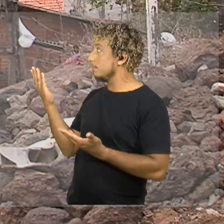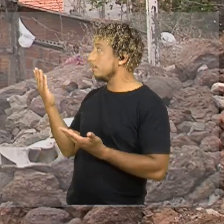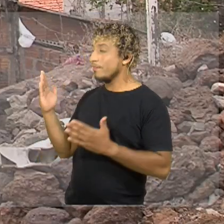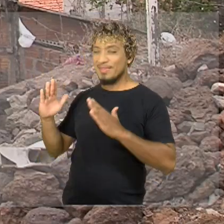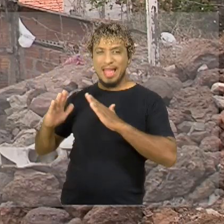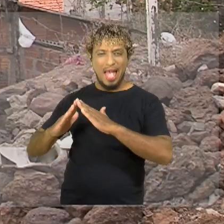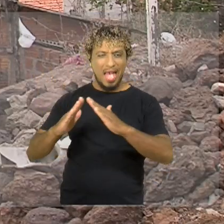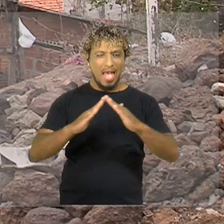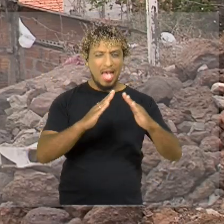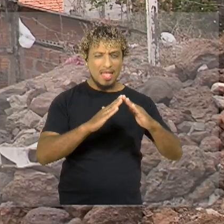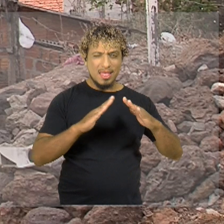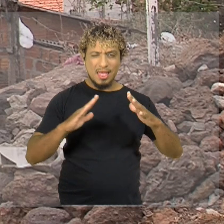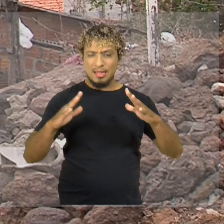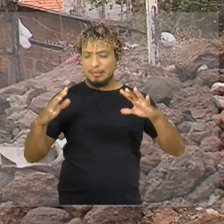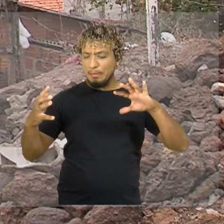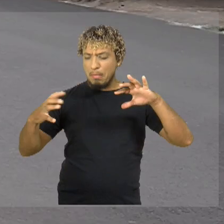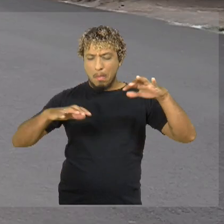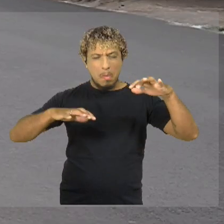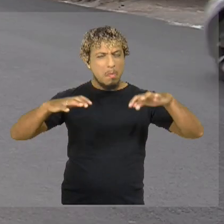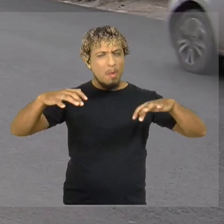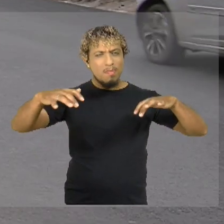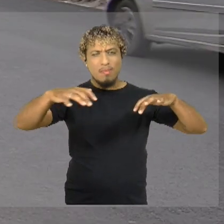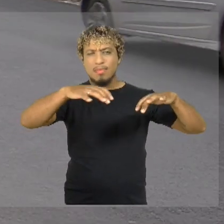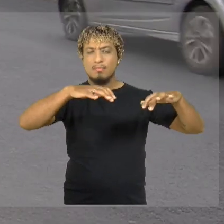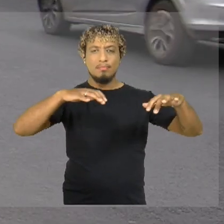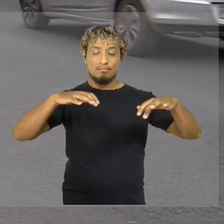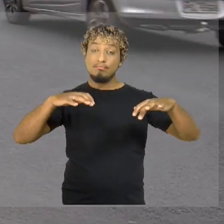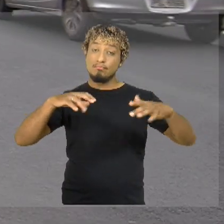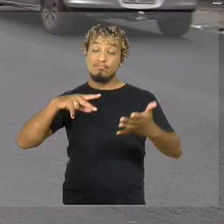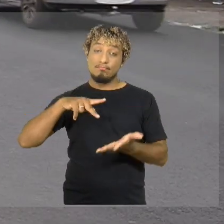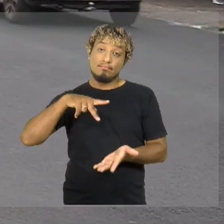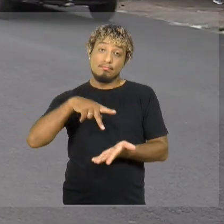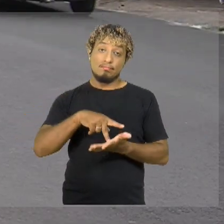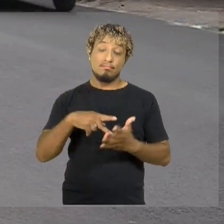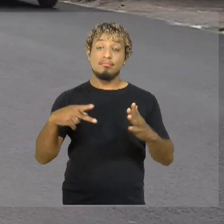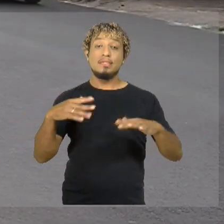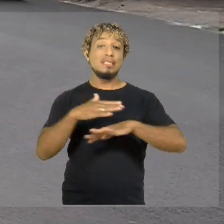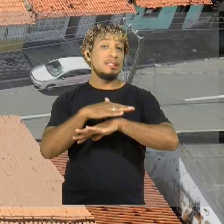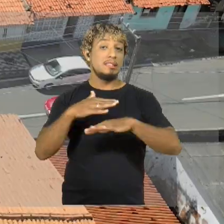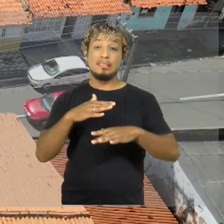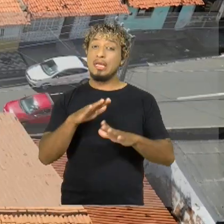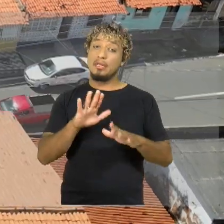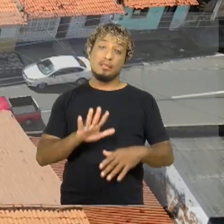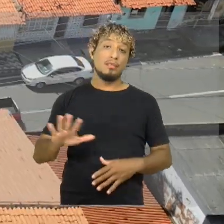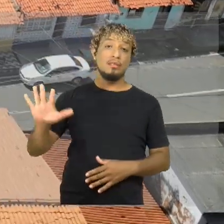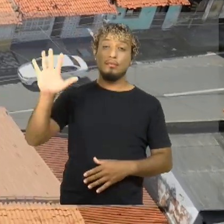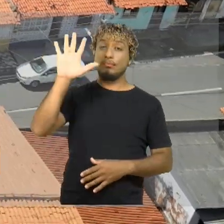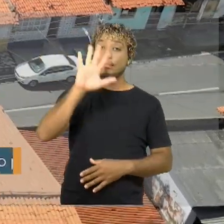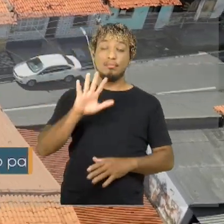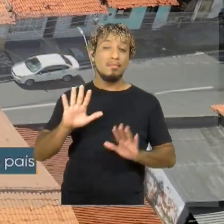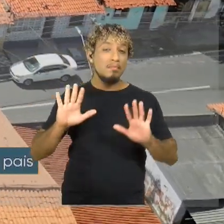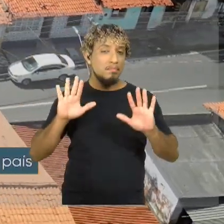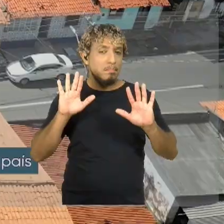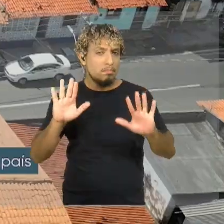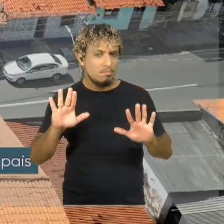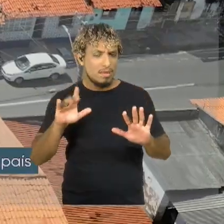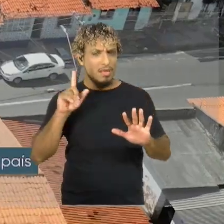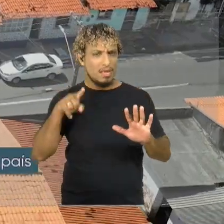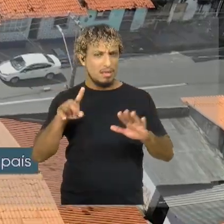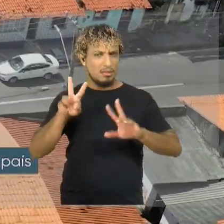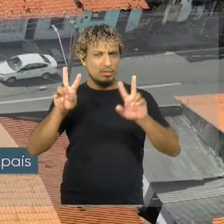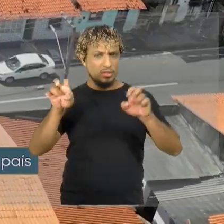construídas de forma desordenada é uma realidade nas grandes cidades. Só que muito mais do que uma questão